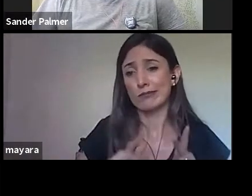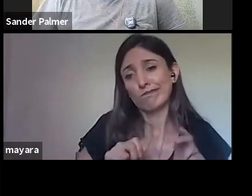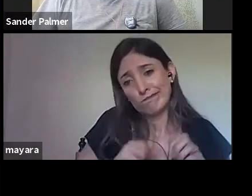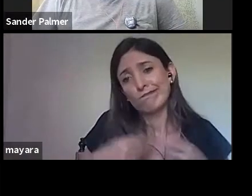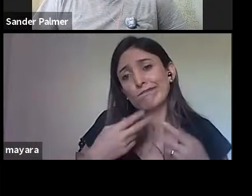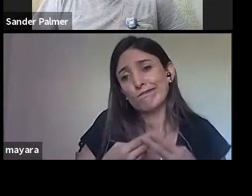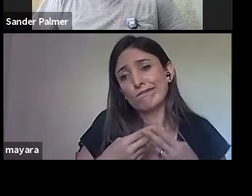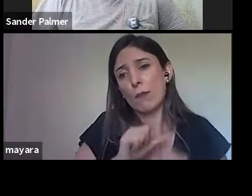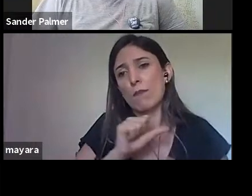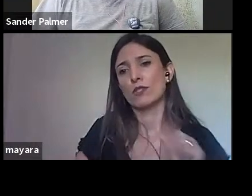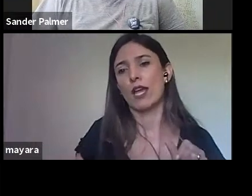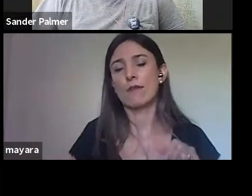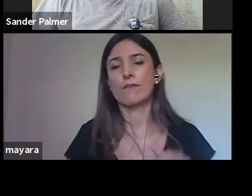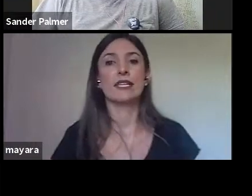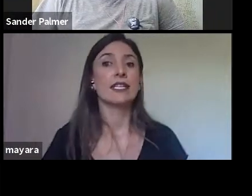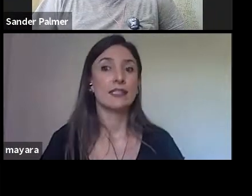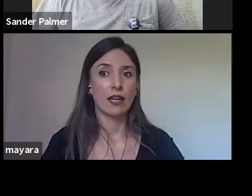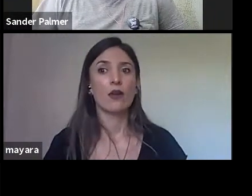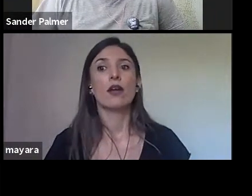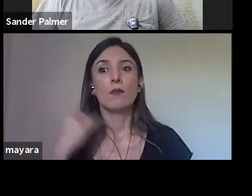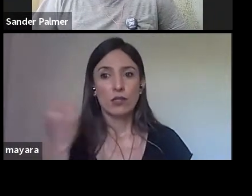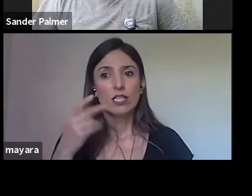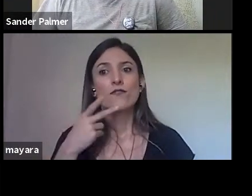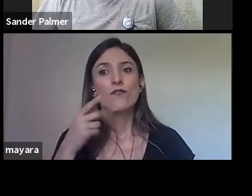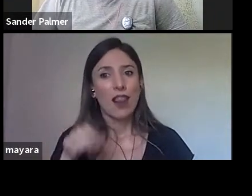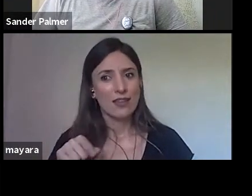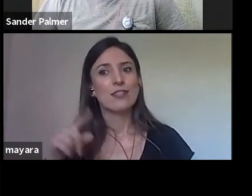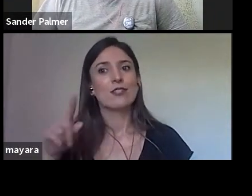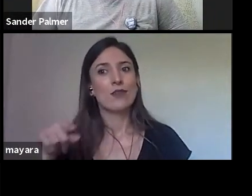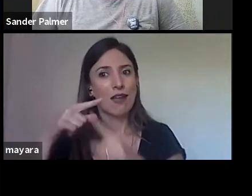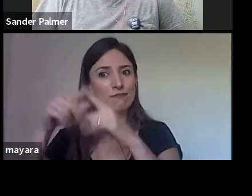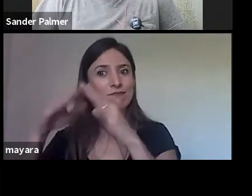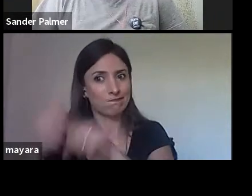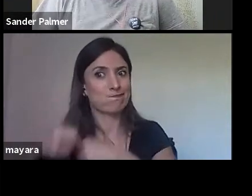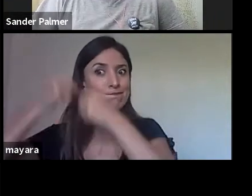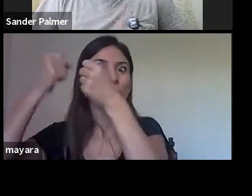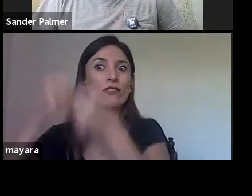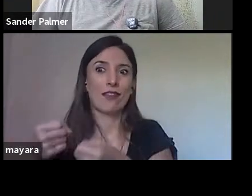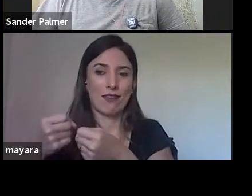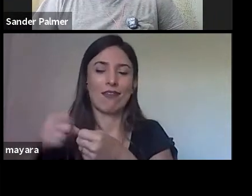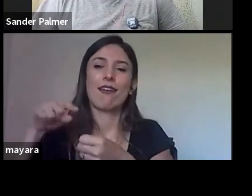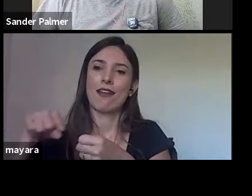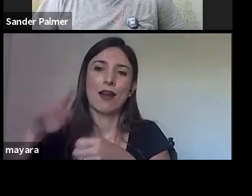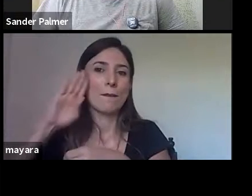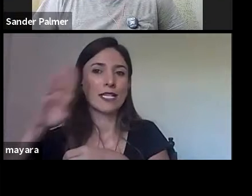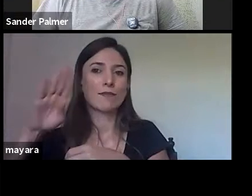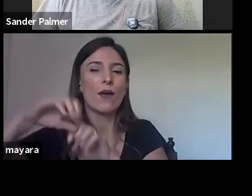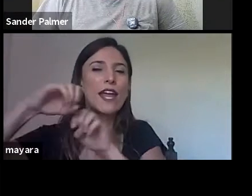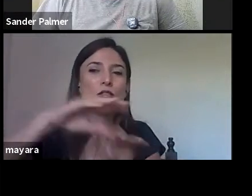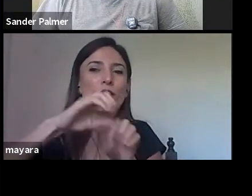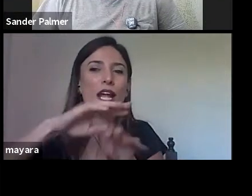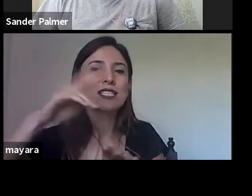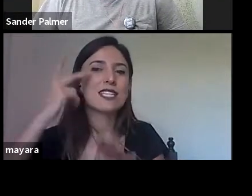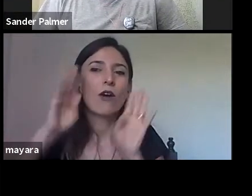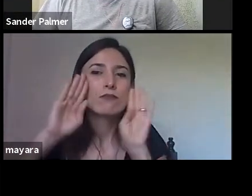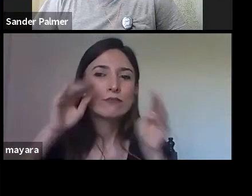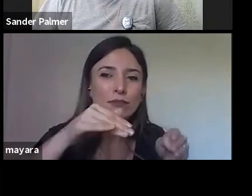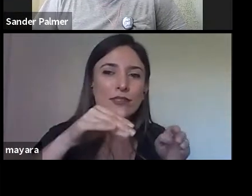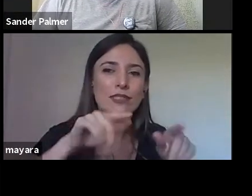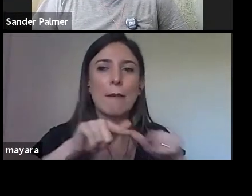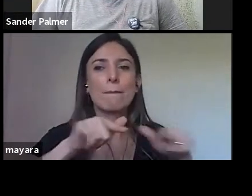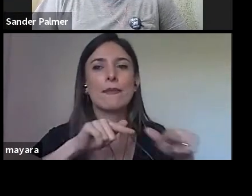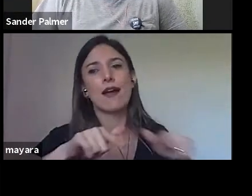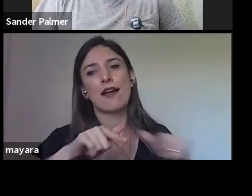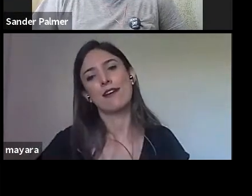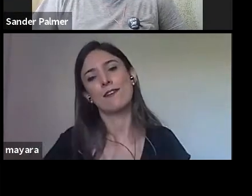acho que faltou falar um pouco sobre essa questão de uma educação para o trabalho, porque a gente pode pensar, até não